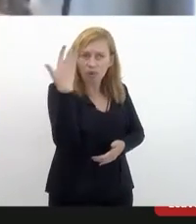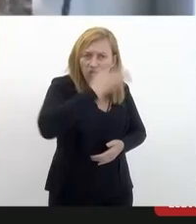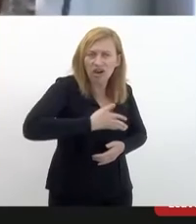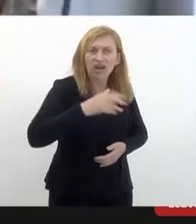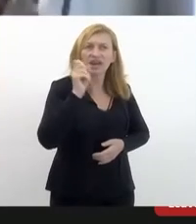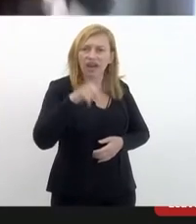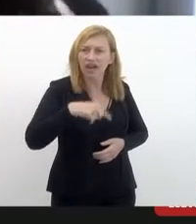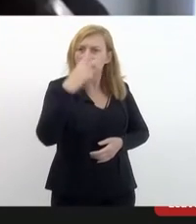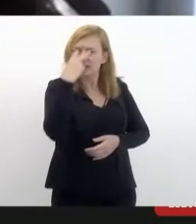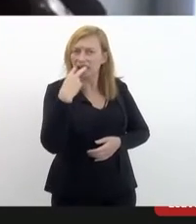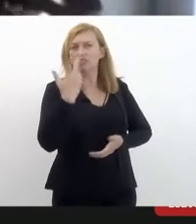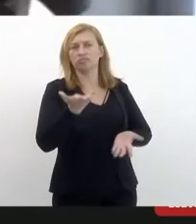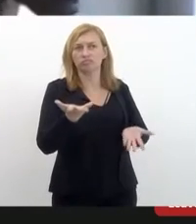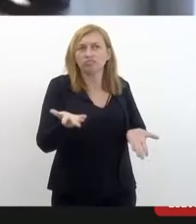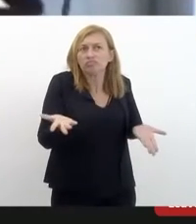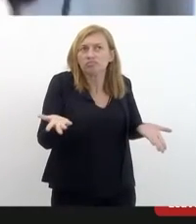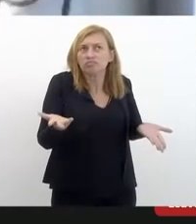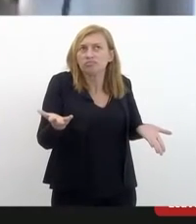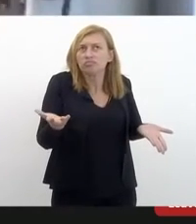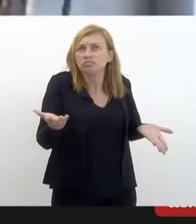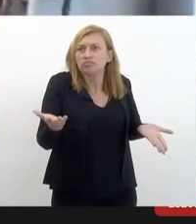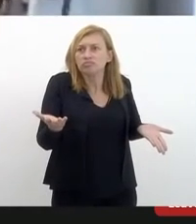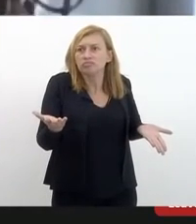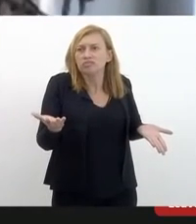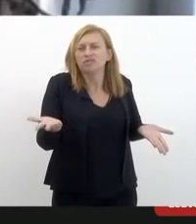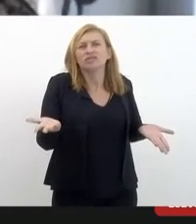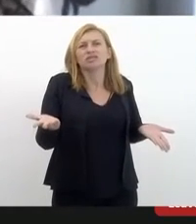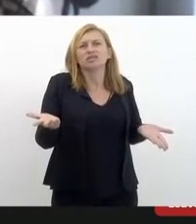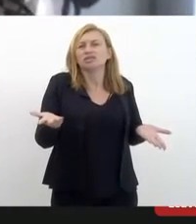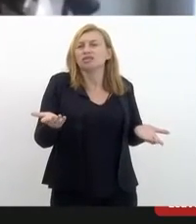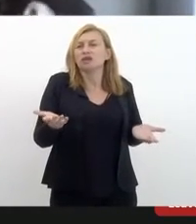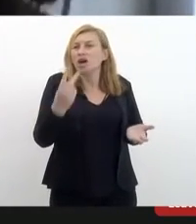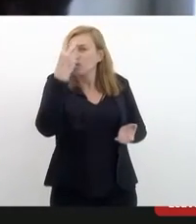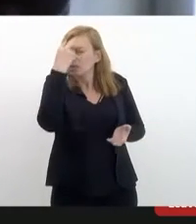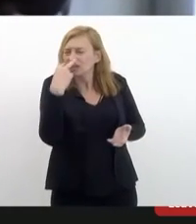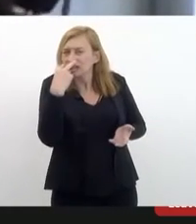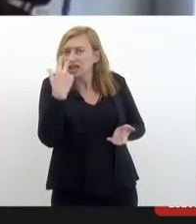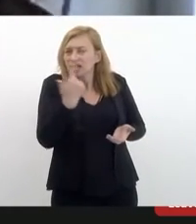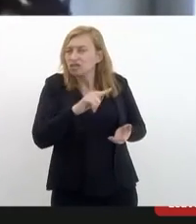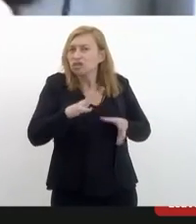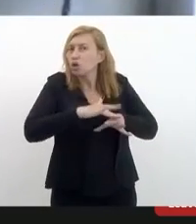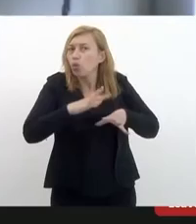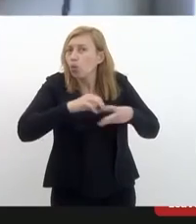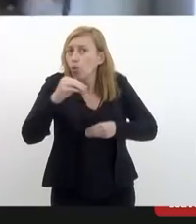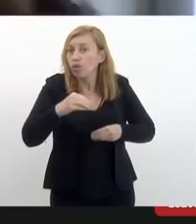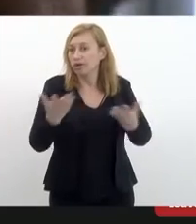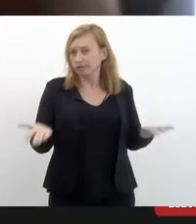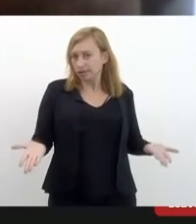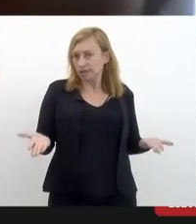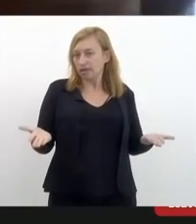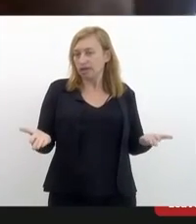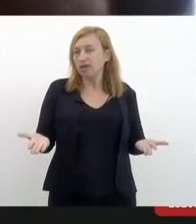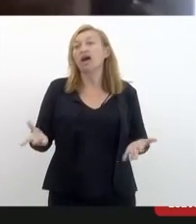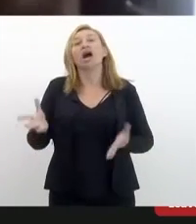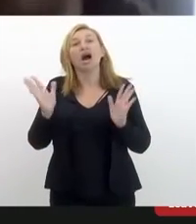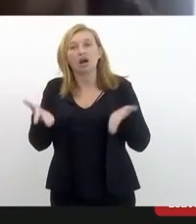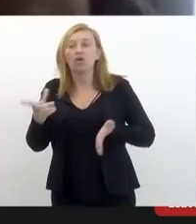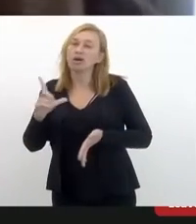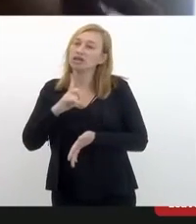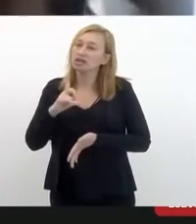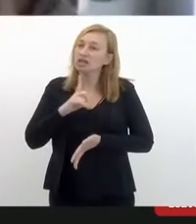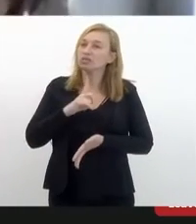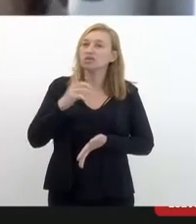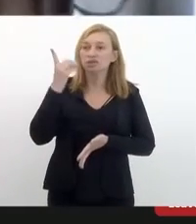que é certo. Quer dizer, é uma cegueira irreversível, como surdo. Agora, nós temos que ter,